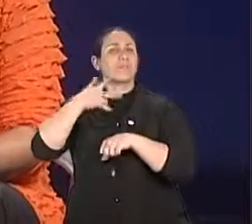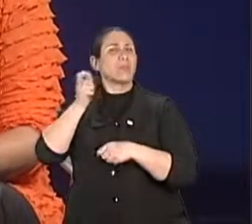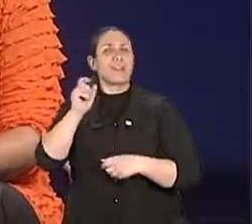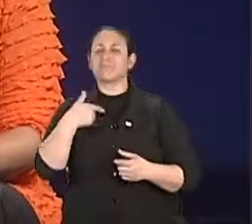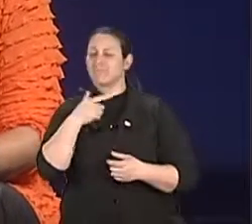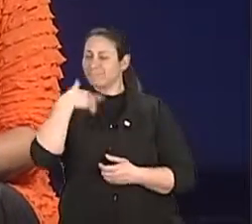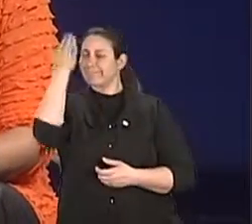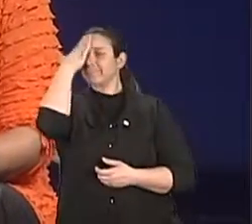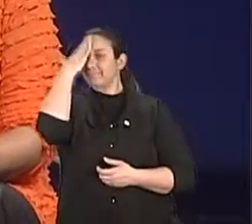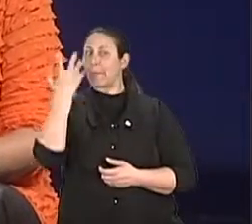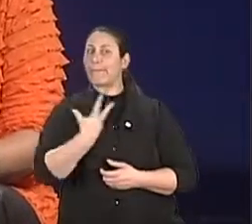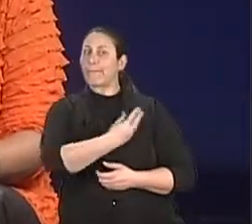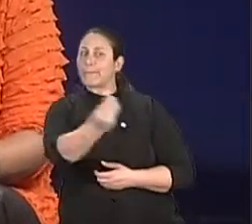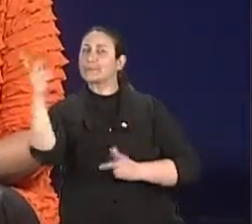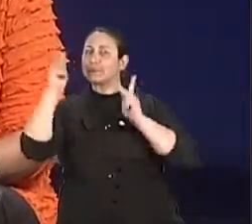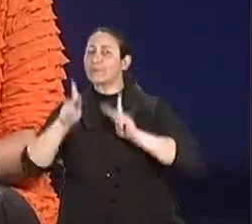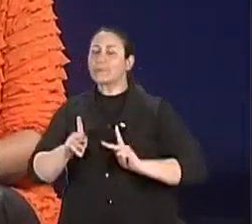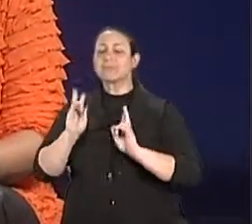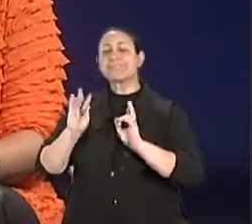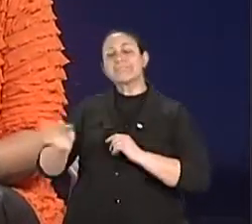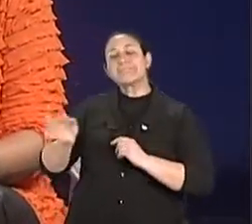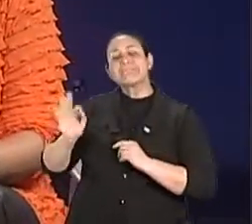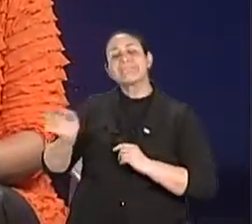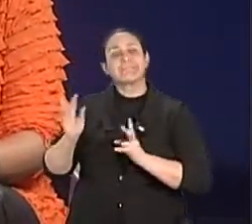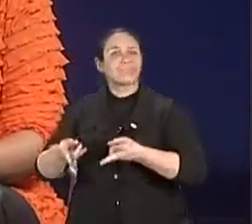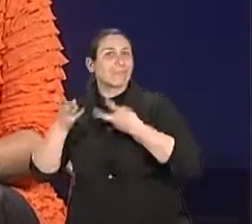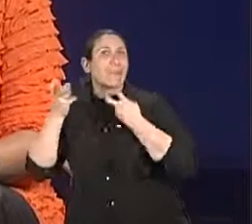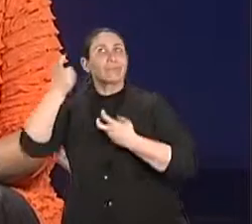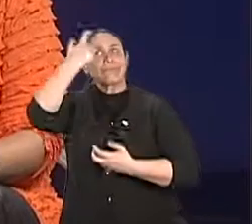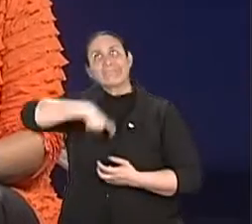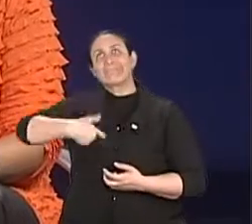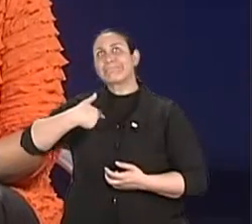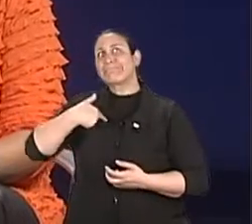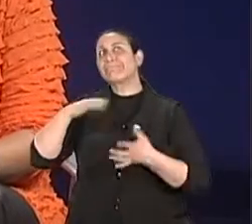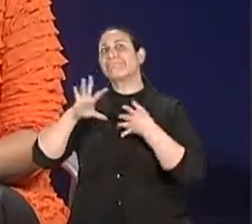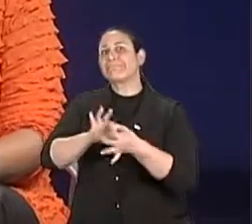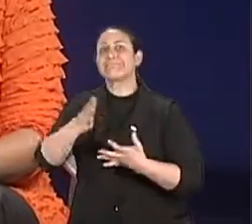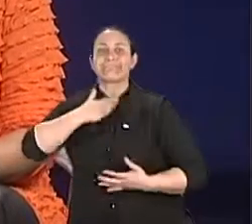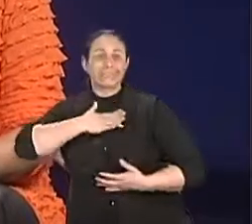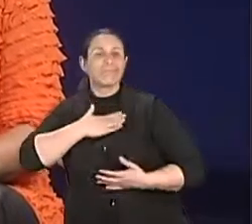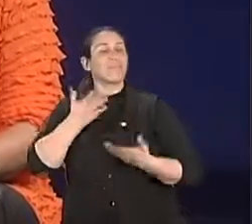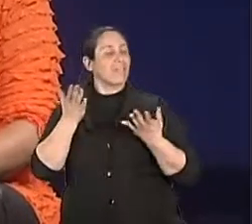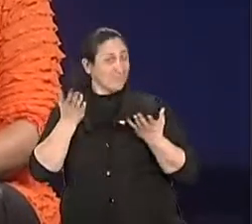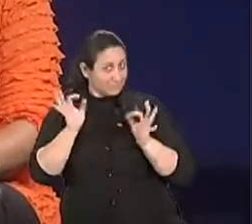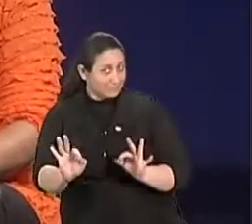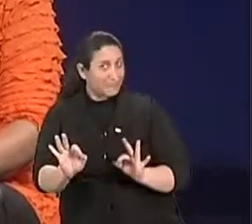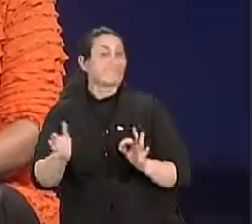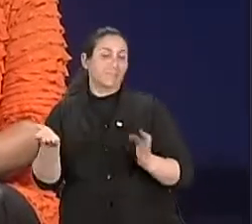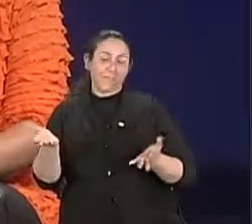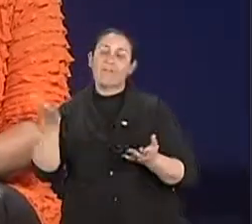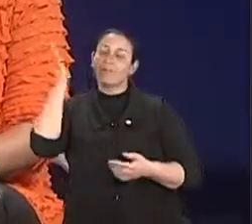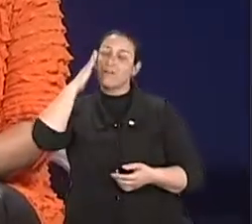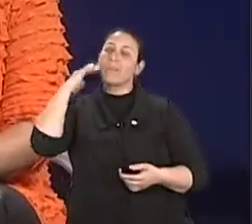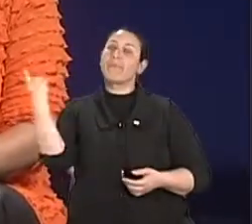que todos nós estamos nos identificando em alguns pontos do que a Sônia está falando aqui pra gente, né? A gente também sabe